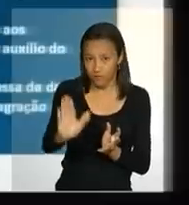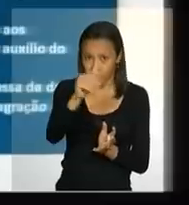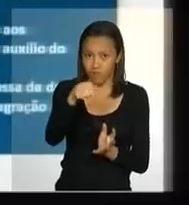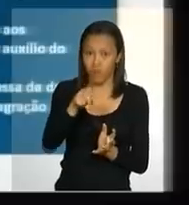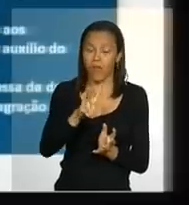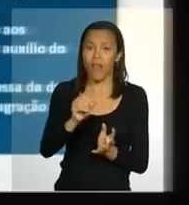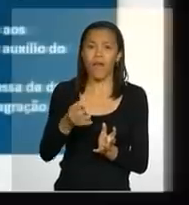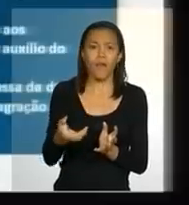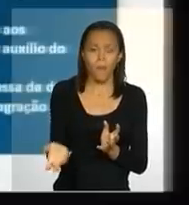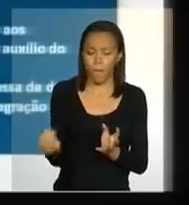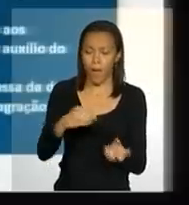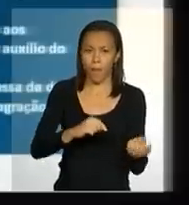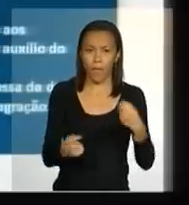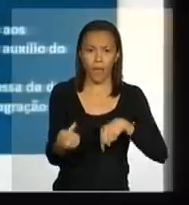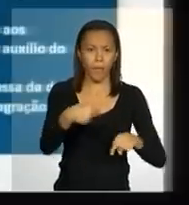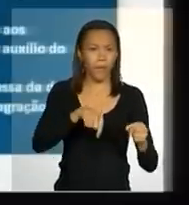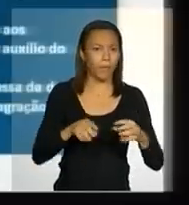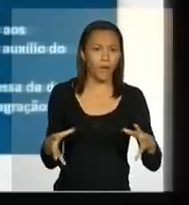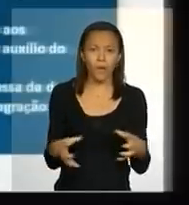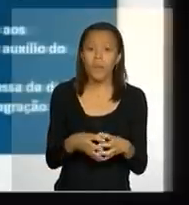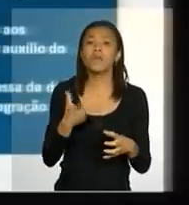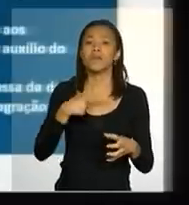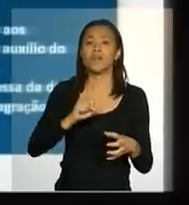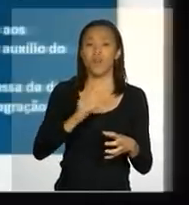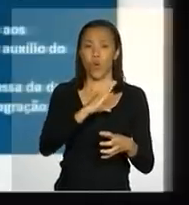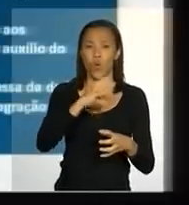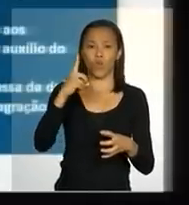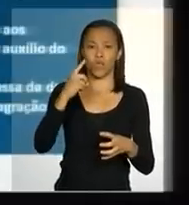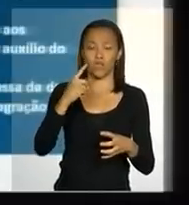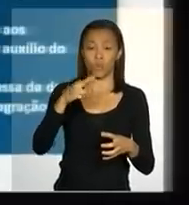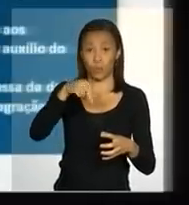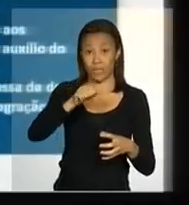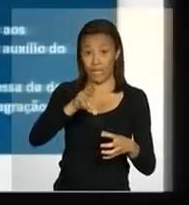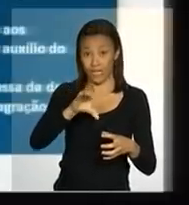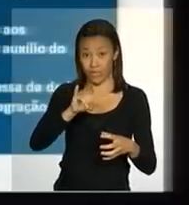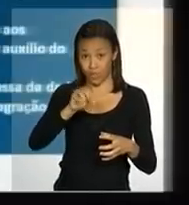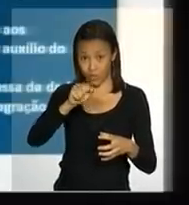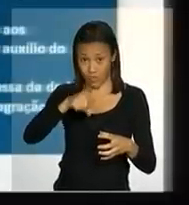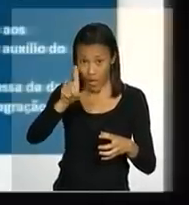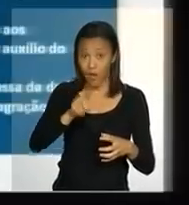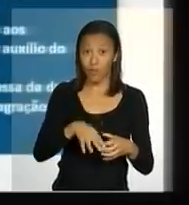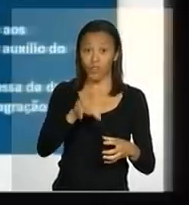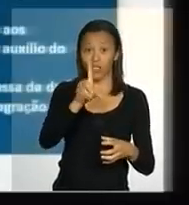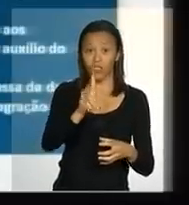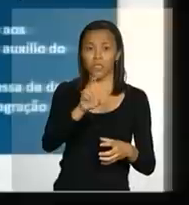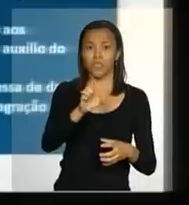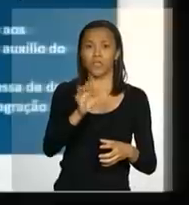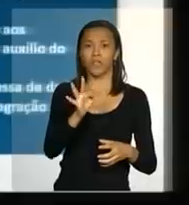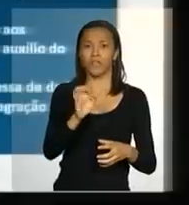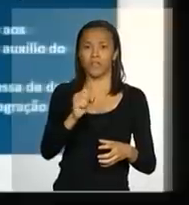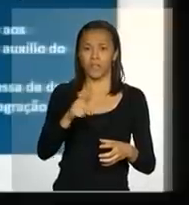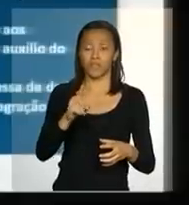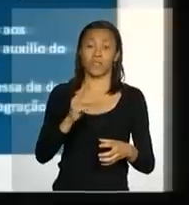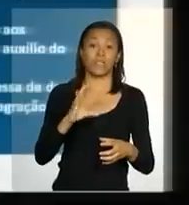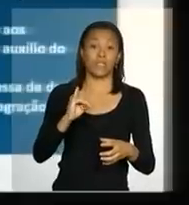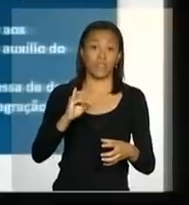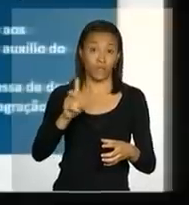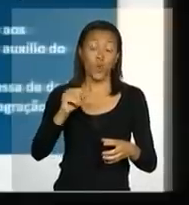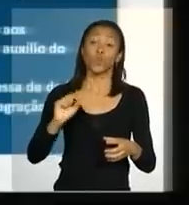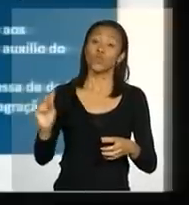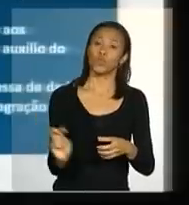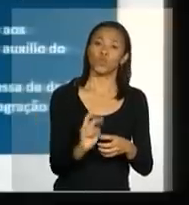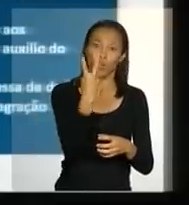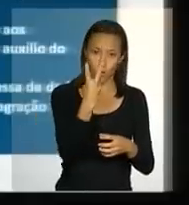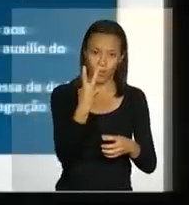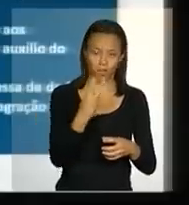formada por um coordenador da Secretaria Nacional de Defesa Civil, por dois representantes do